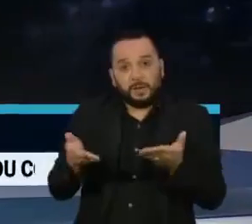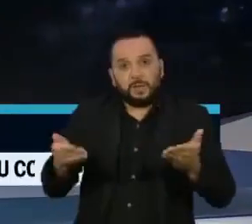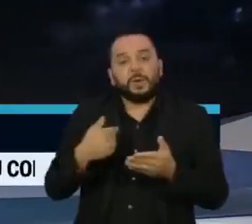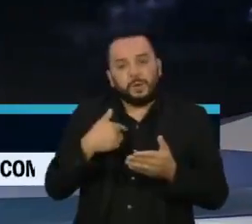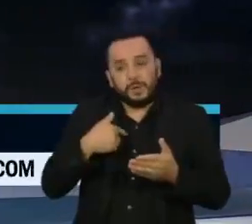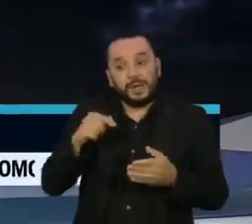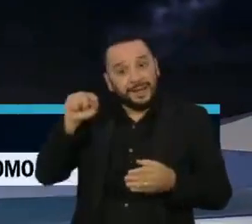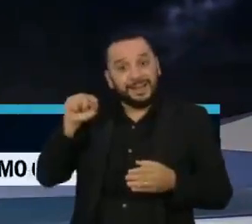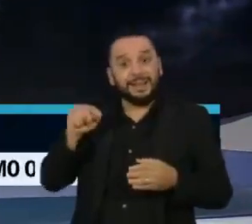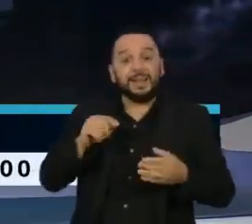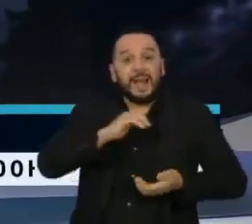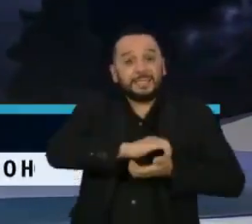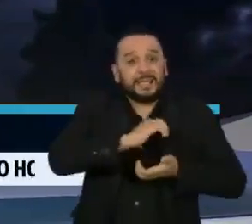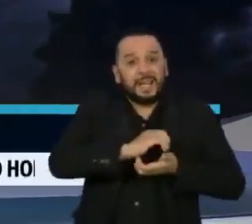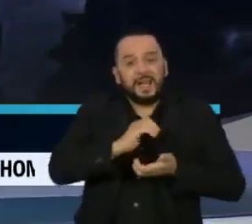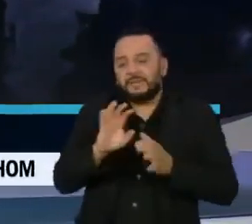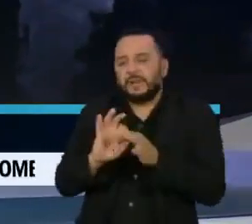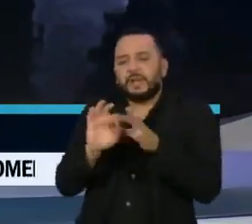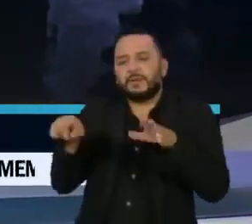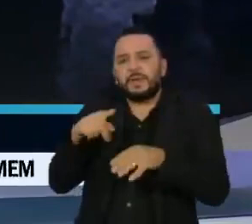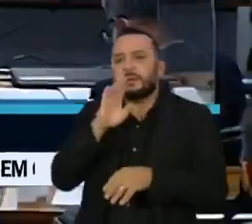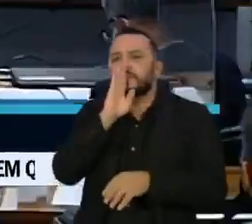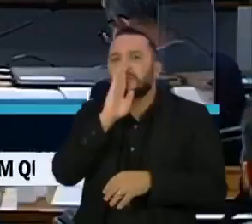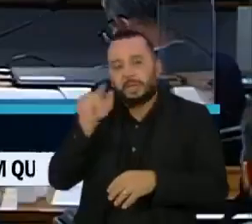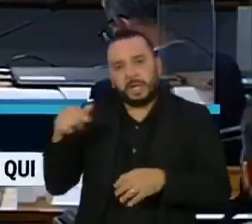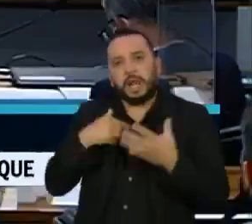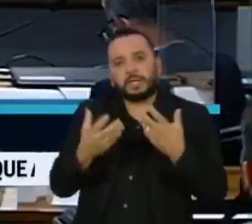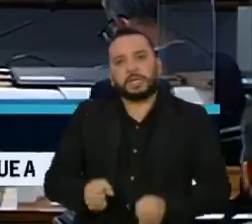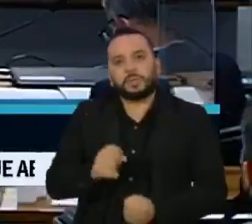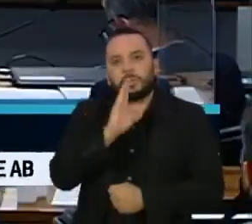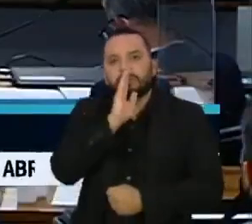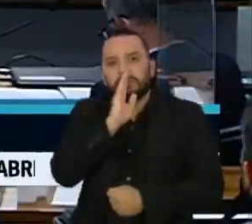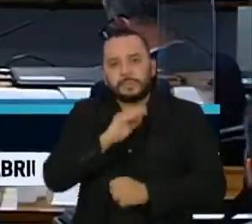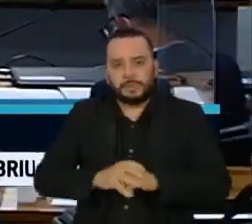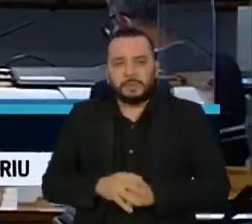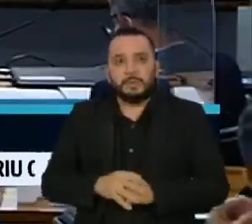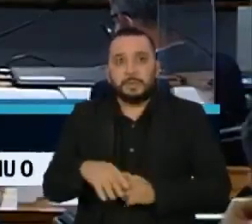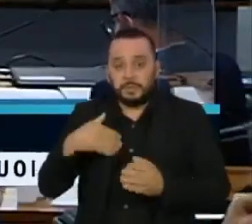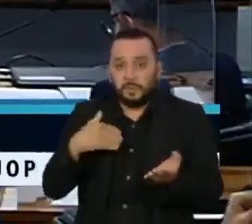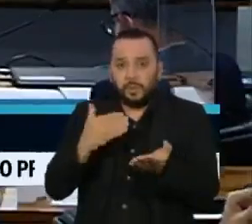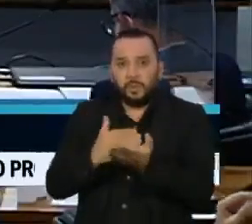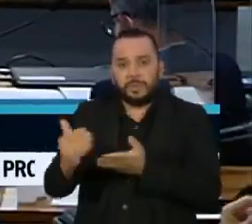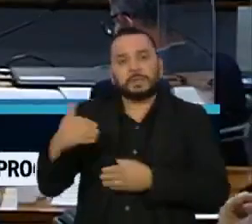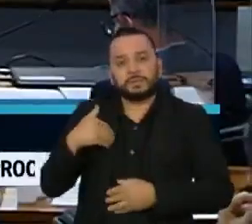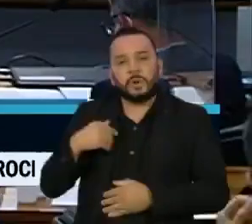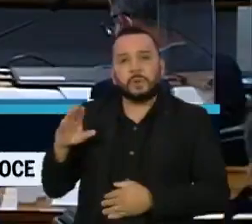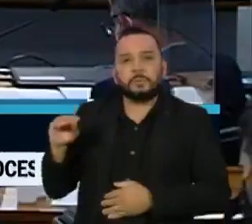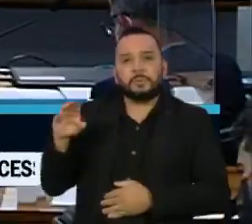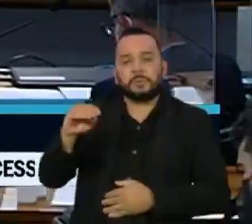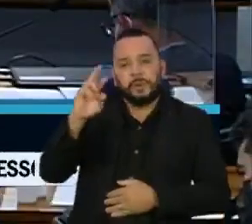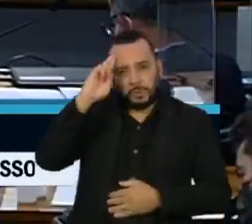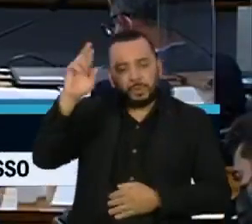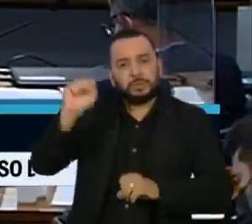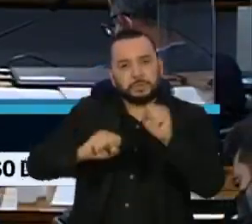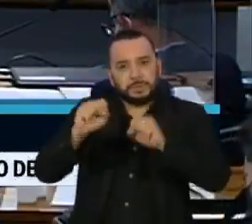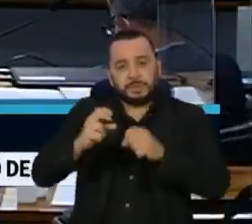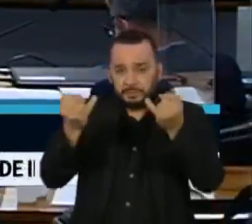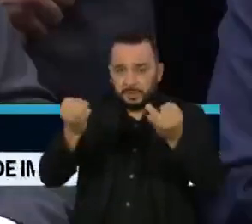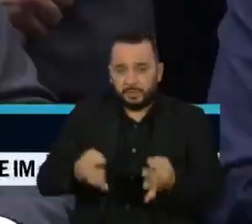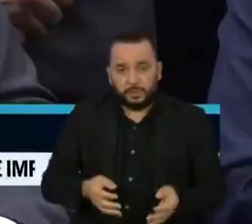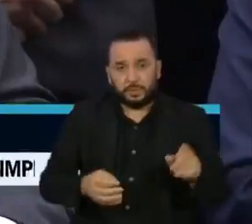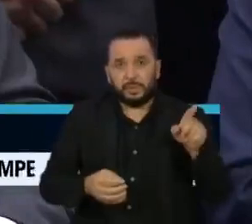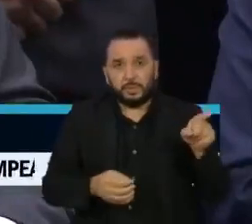da Suprema Corte, Wieser ficou em silêncio. Na falha inicial, o empresário Carlos Wieser afirmou que foi